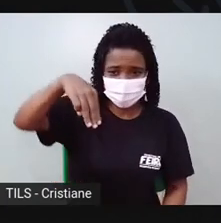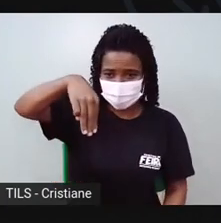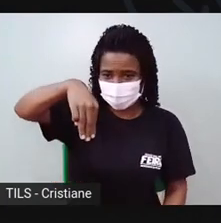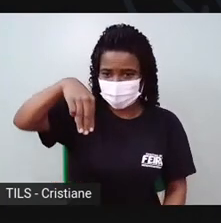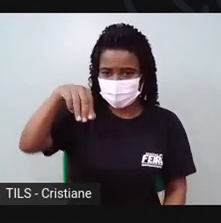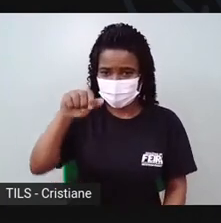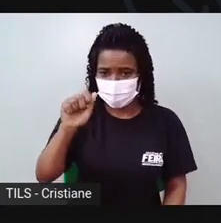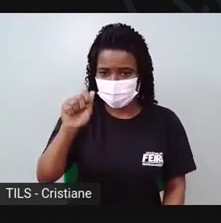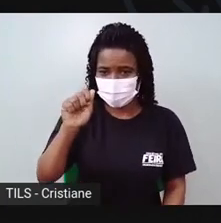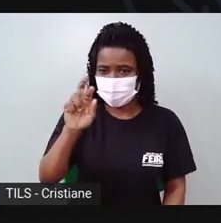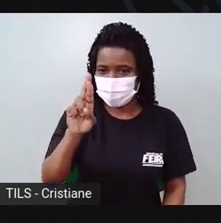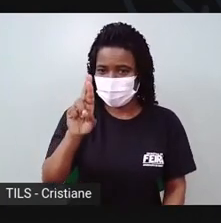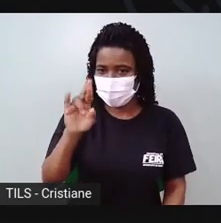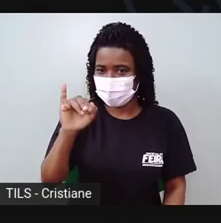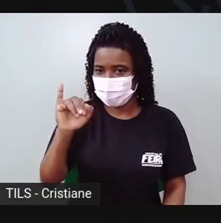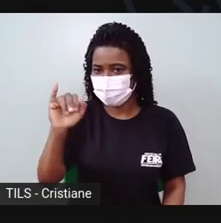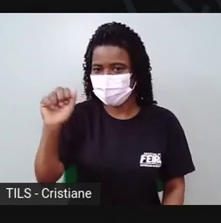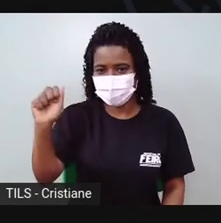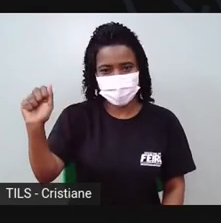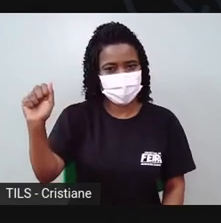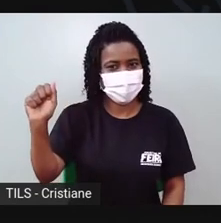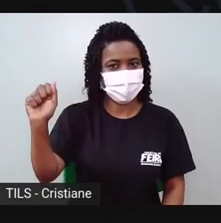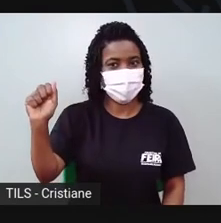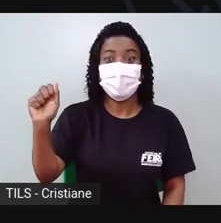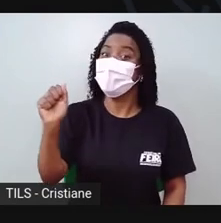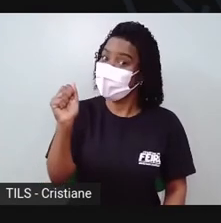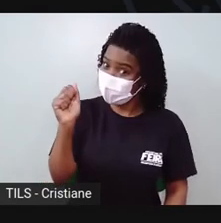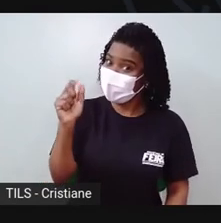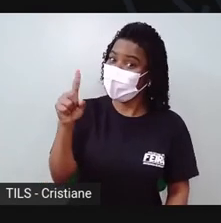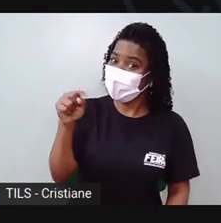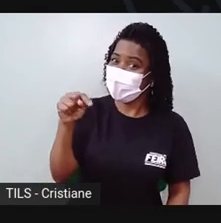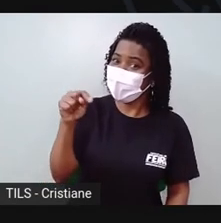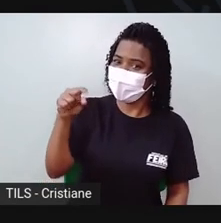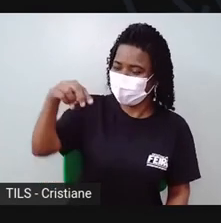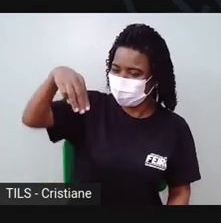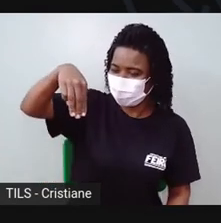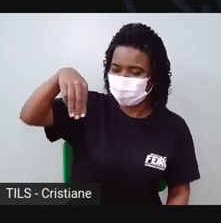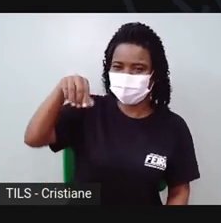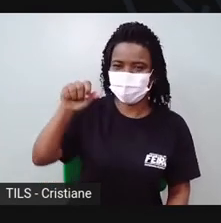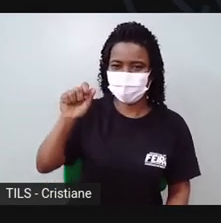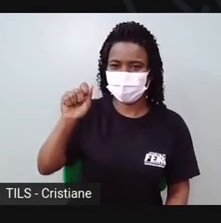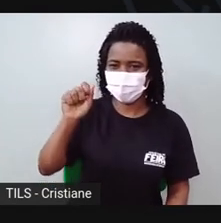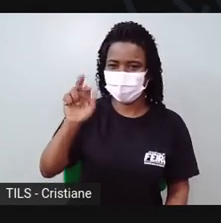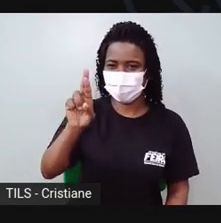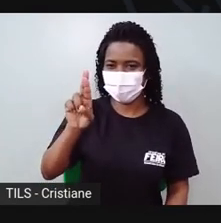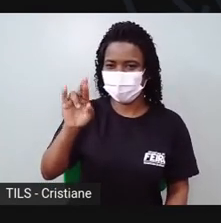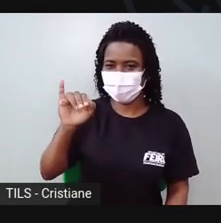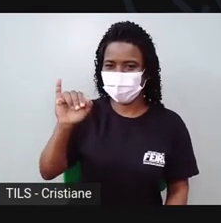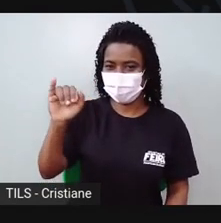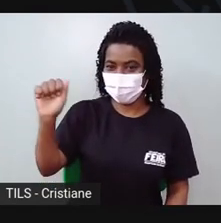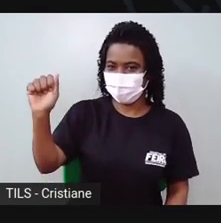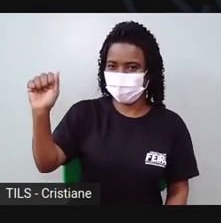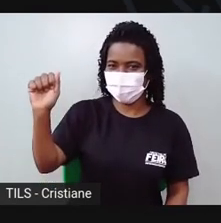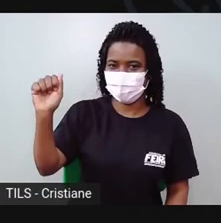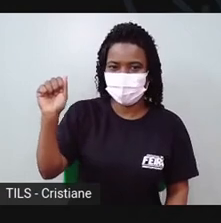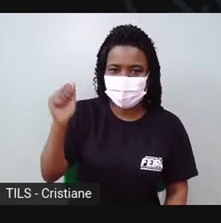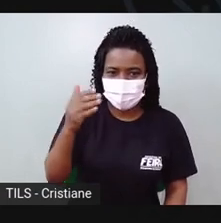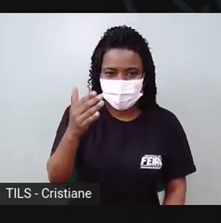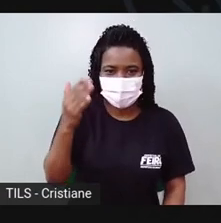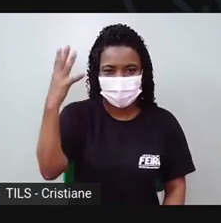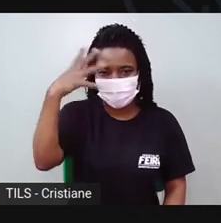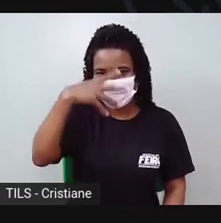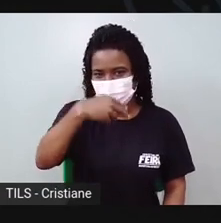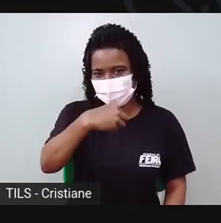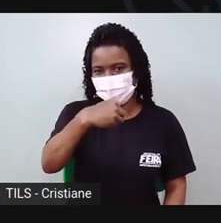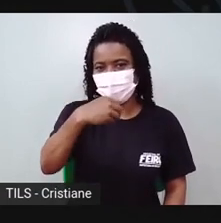Né, Maria? É a nossa Maria aqui, ó. Marinha. Aí, ó. Né? Vamos botar nome